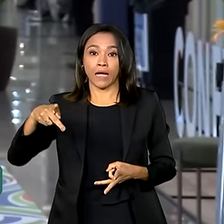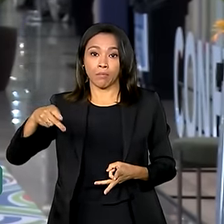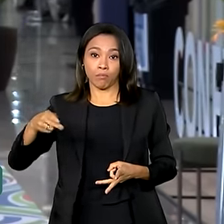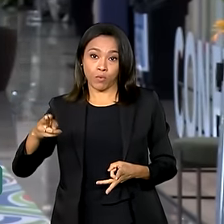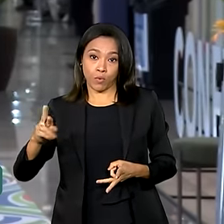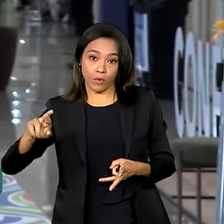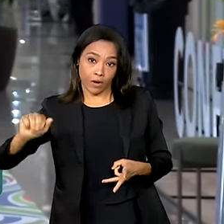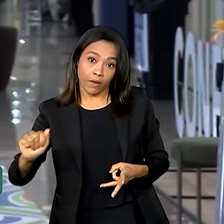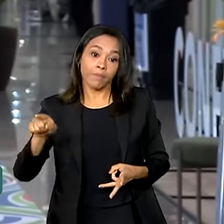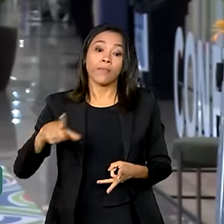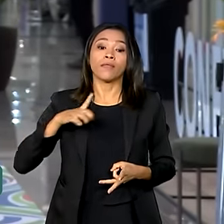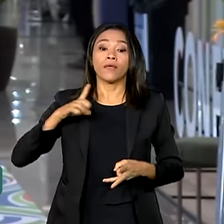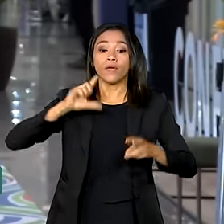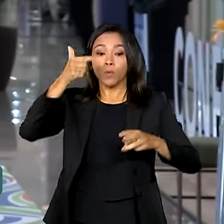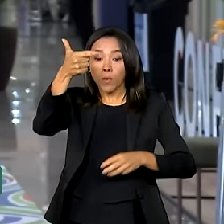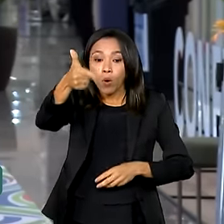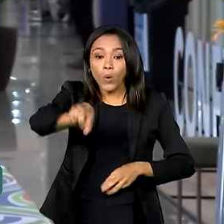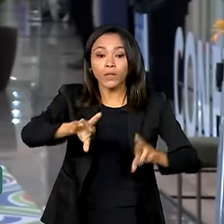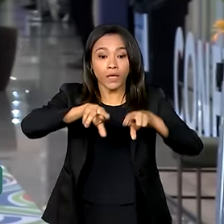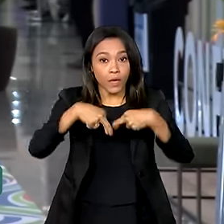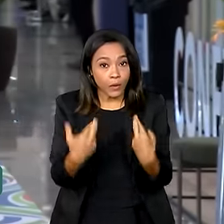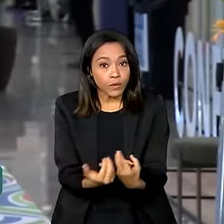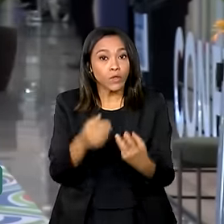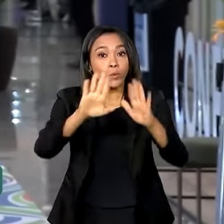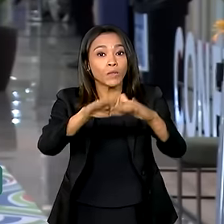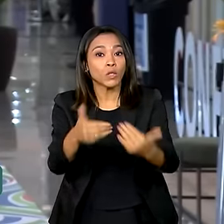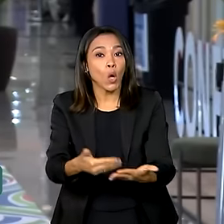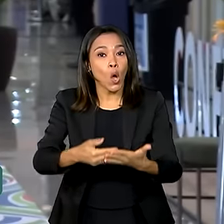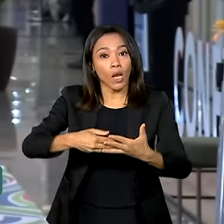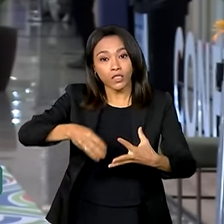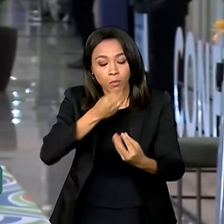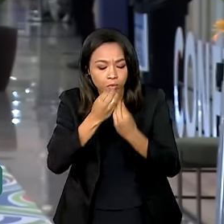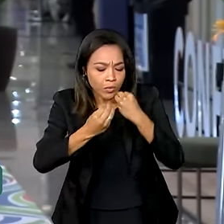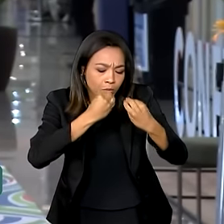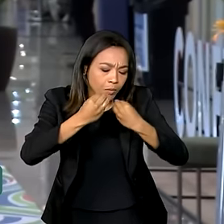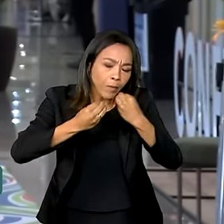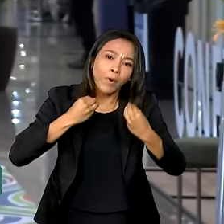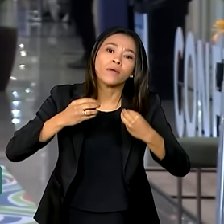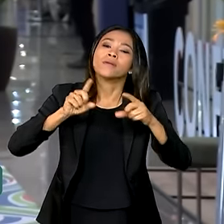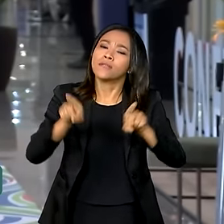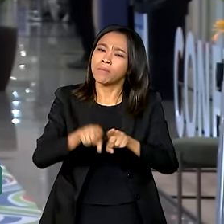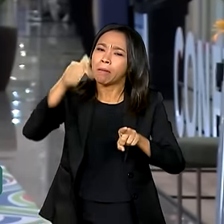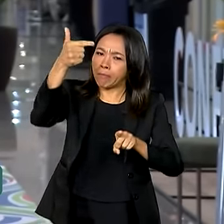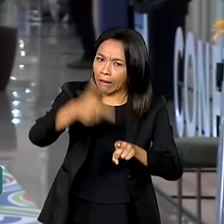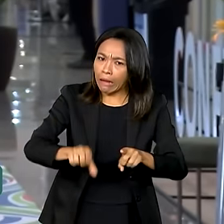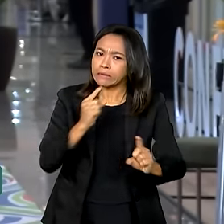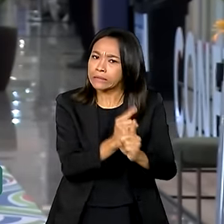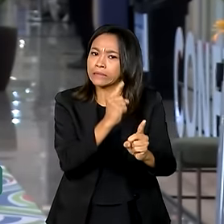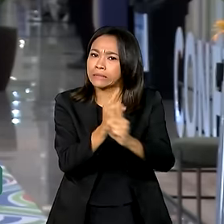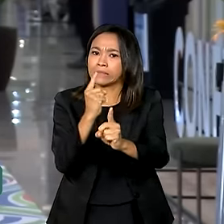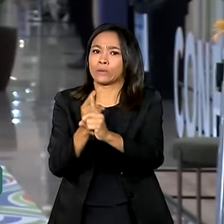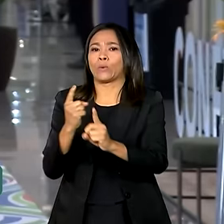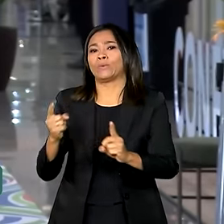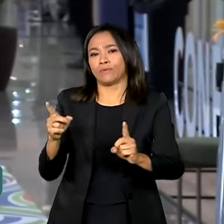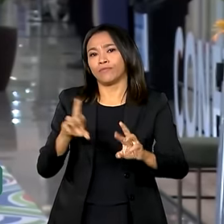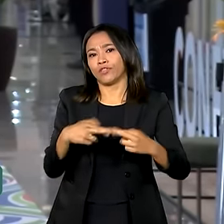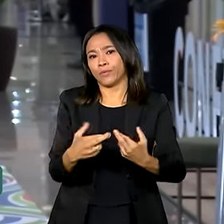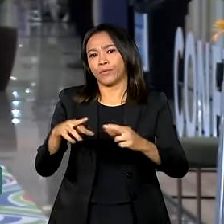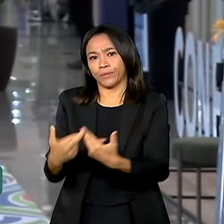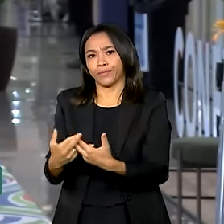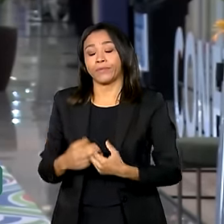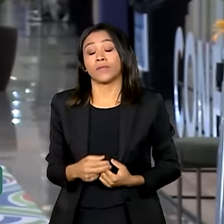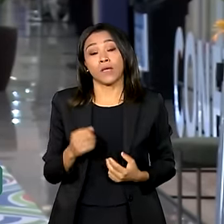G20 na escola de gastronomia e também, claro, mais encontros bilaterais. Olha, depois do